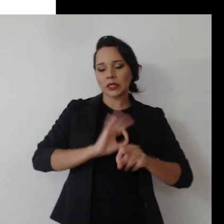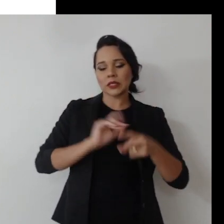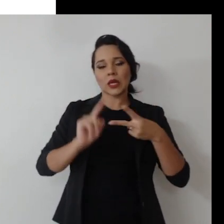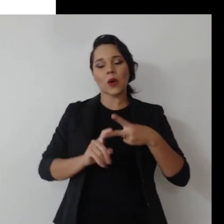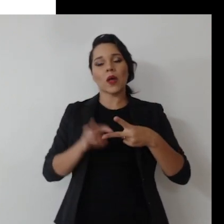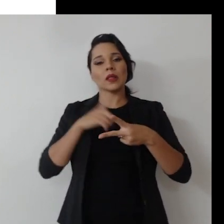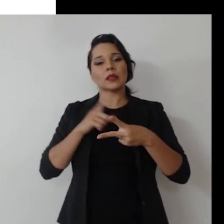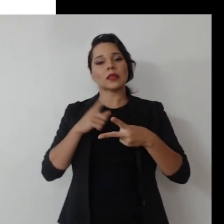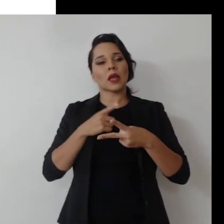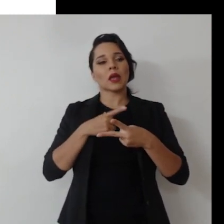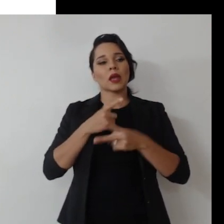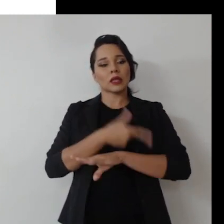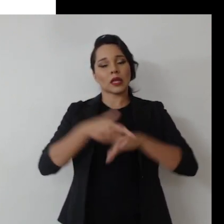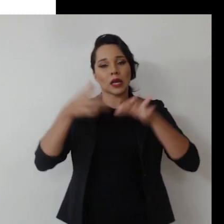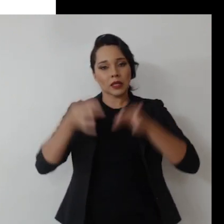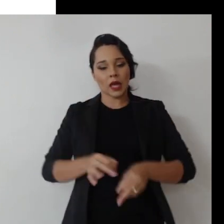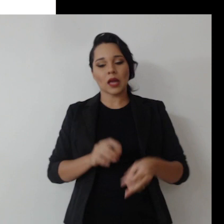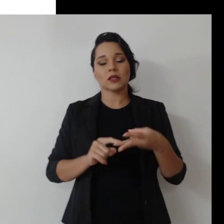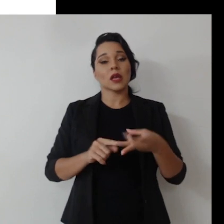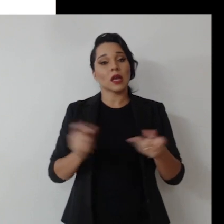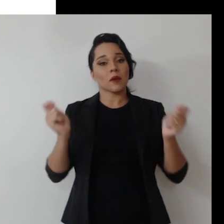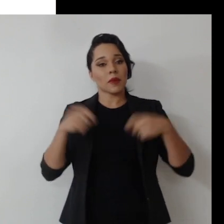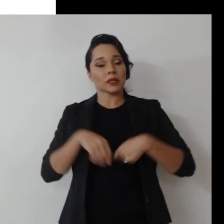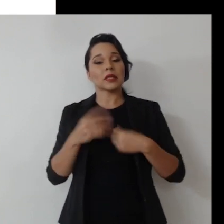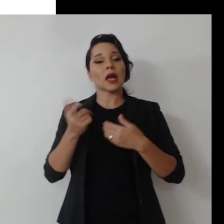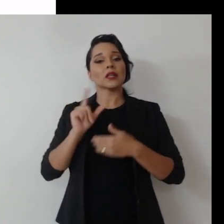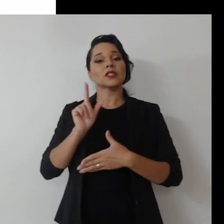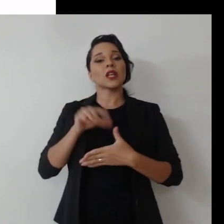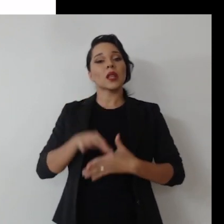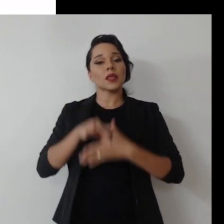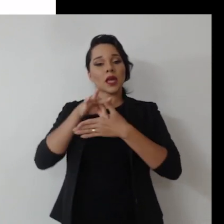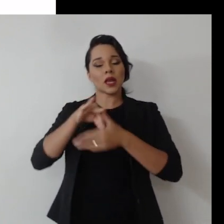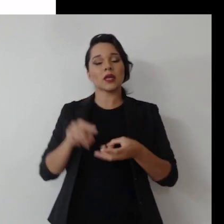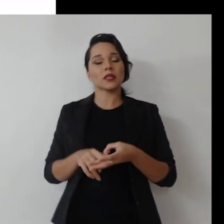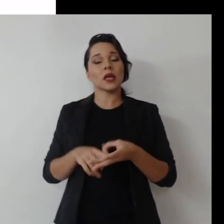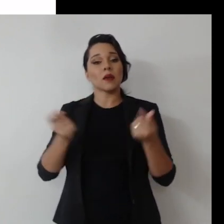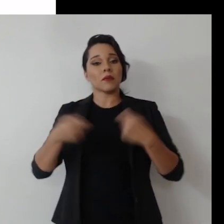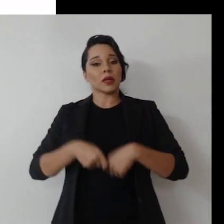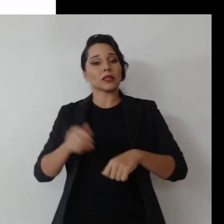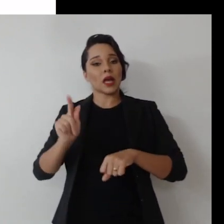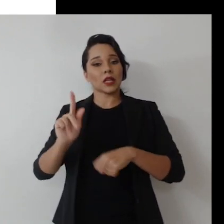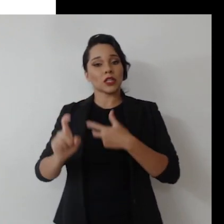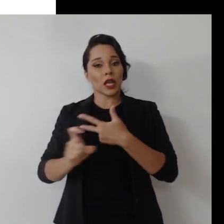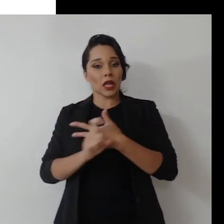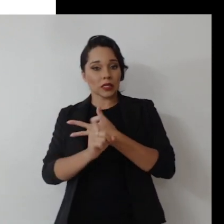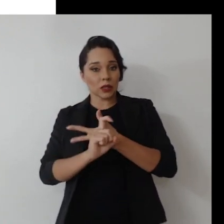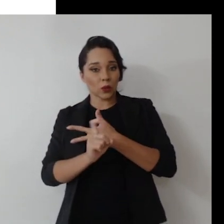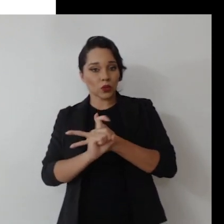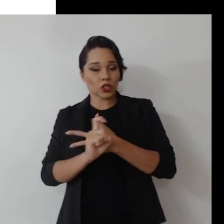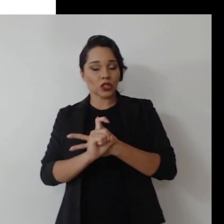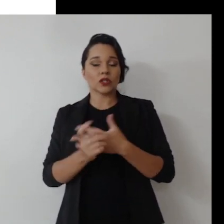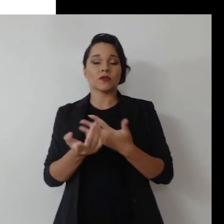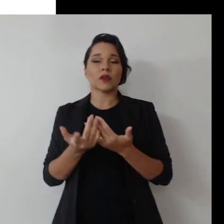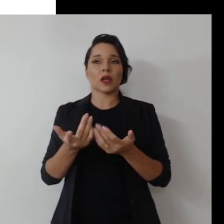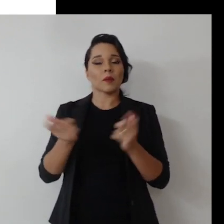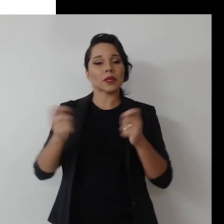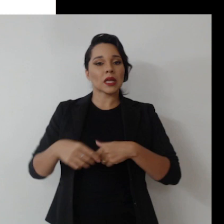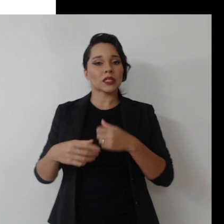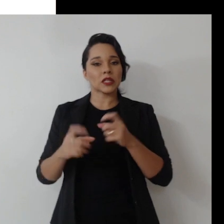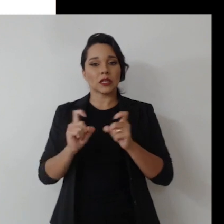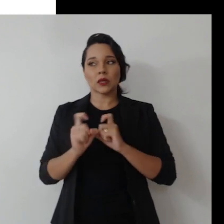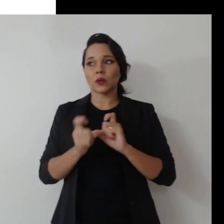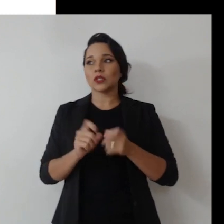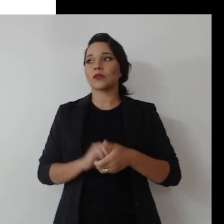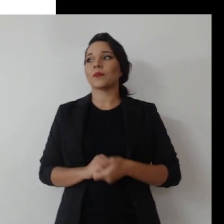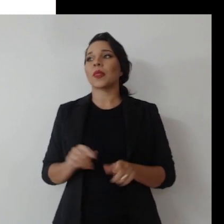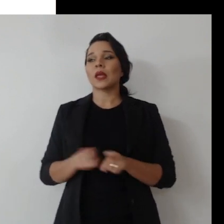promover a integridade, promover a capacidade das lideranças, capacidade executiva, e também